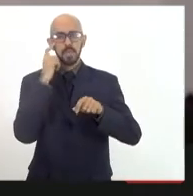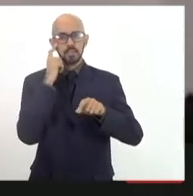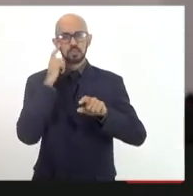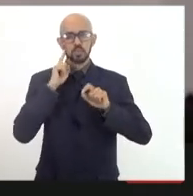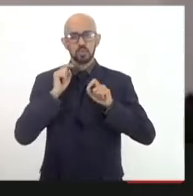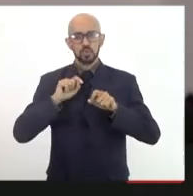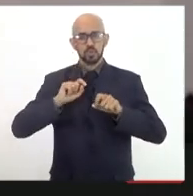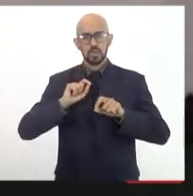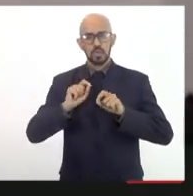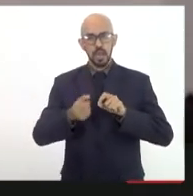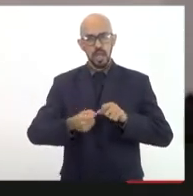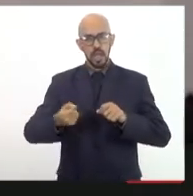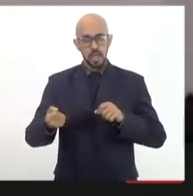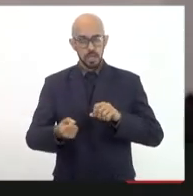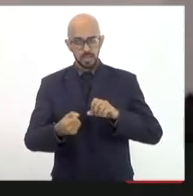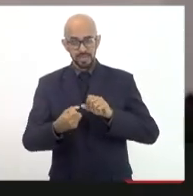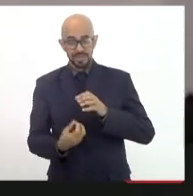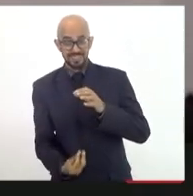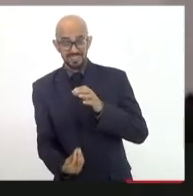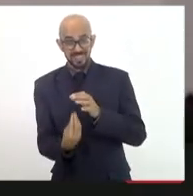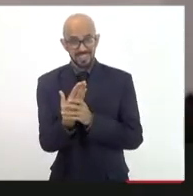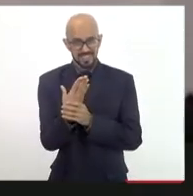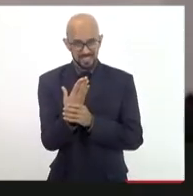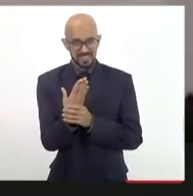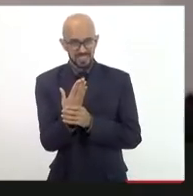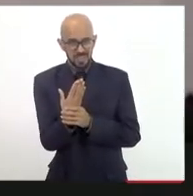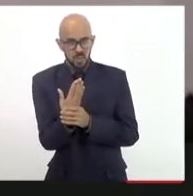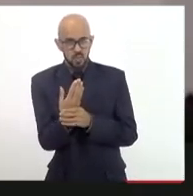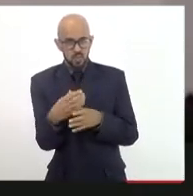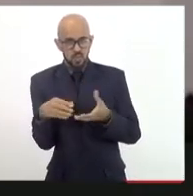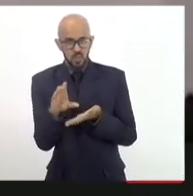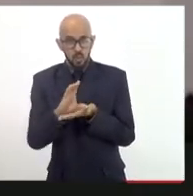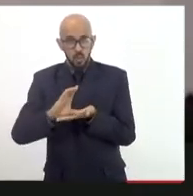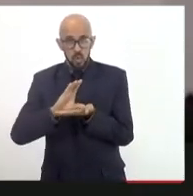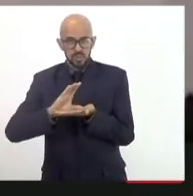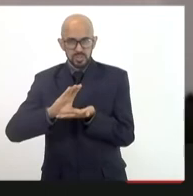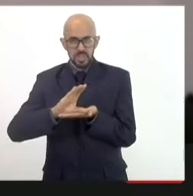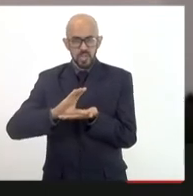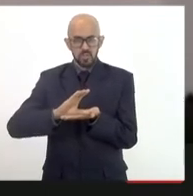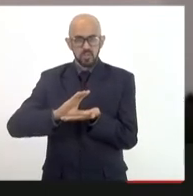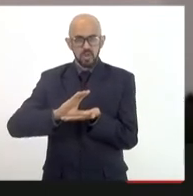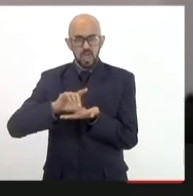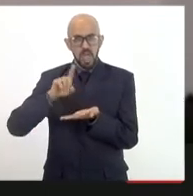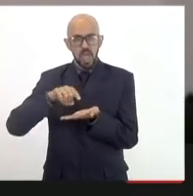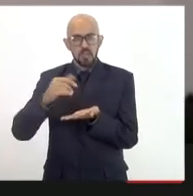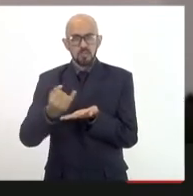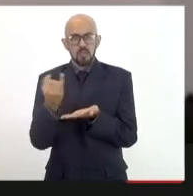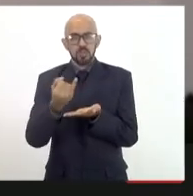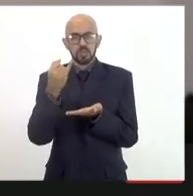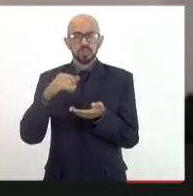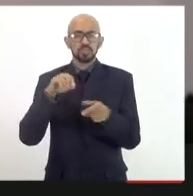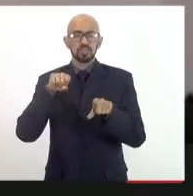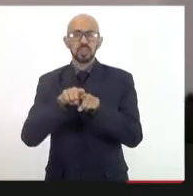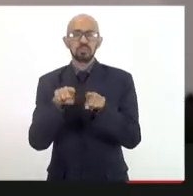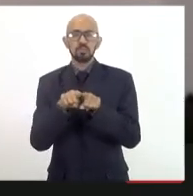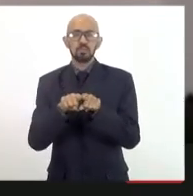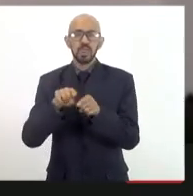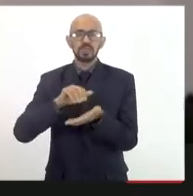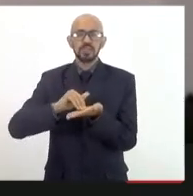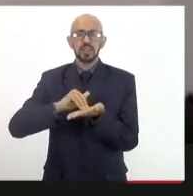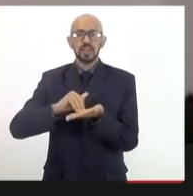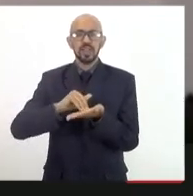composição do Conselho talvez devesse entrar a Secretaria de Ciência e Tecnologia,